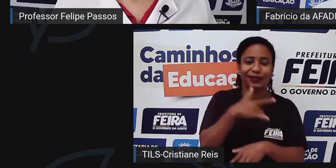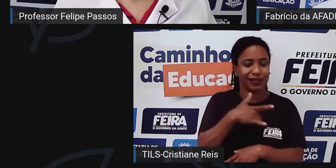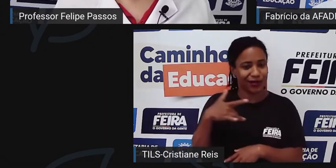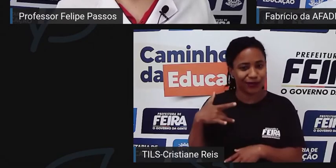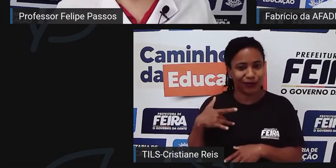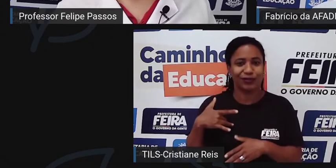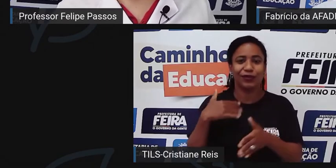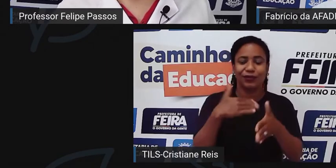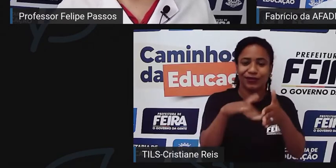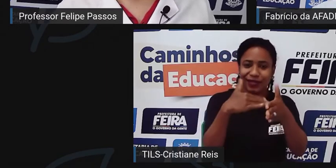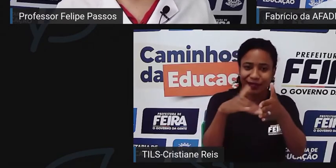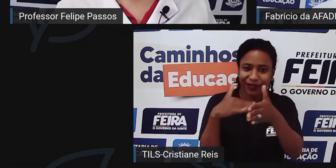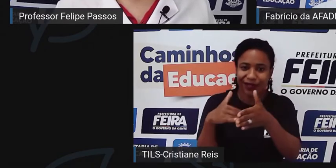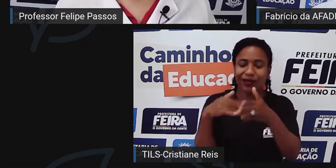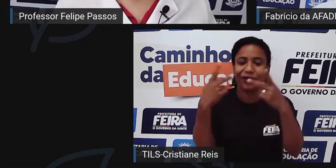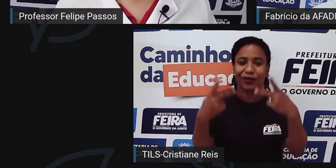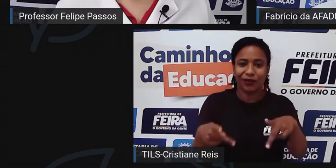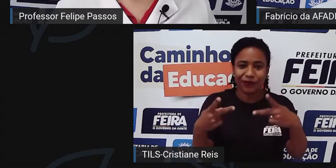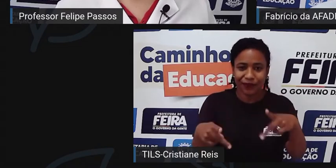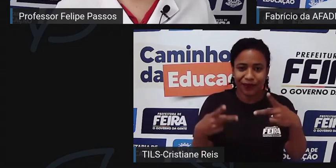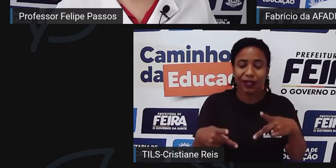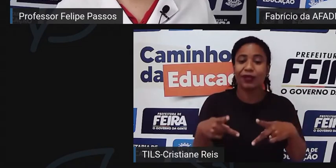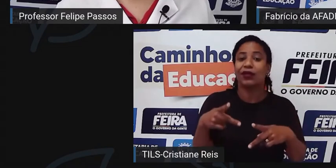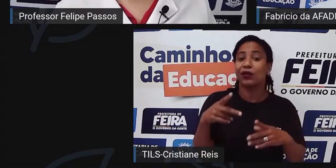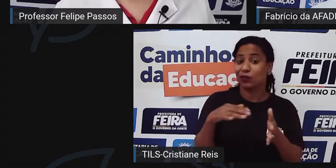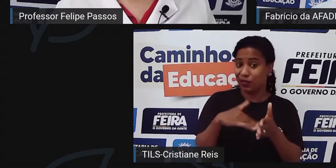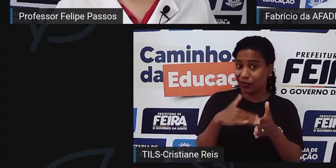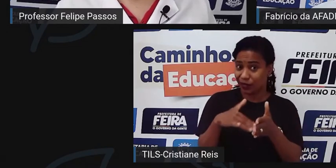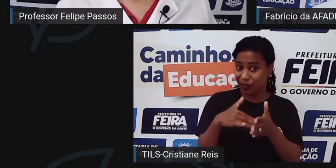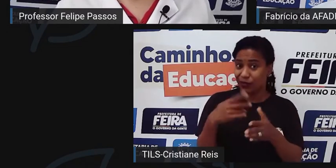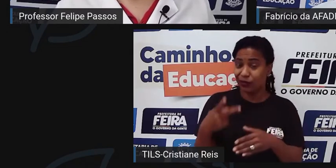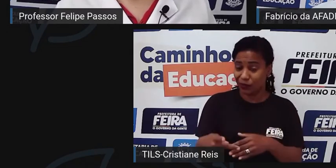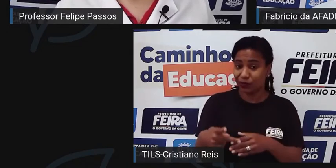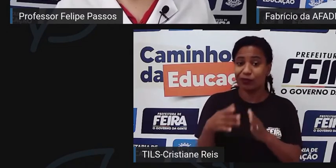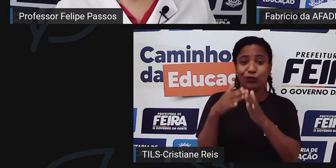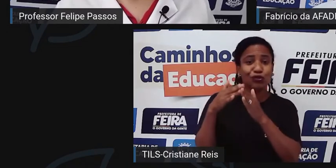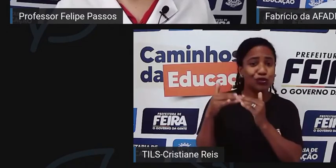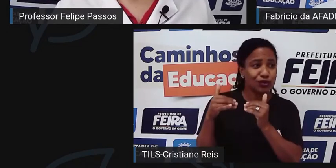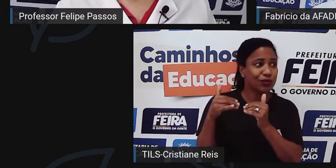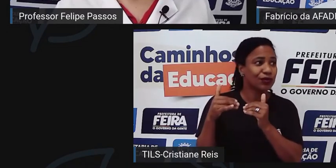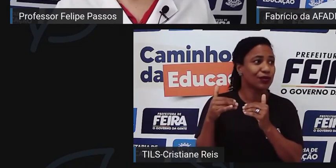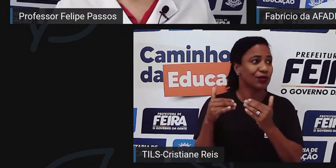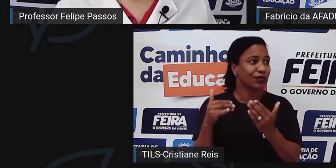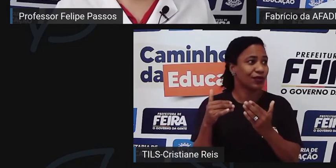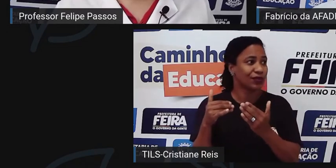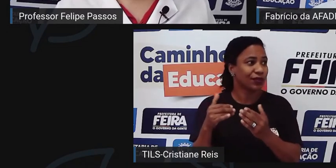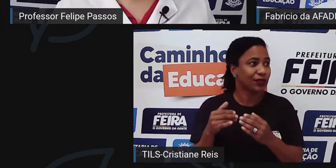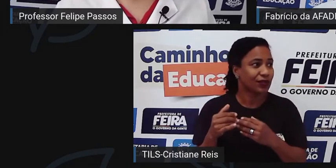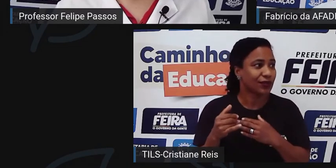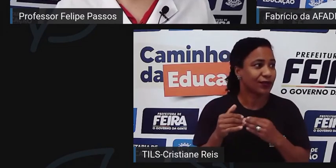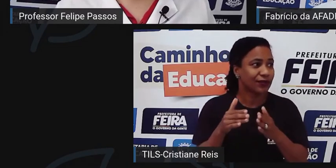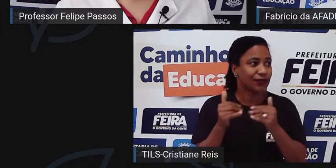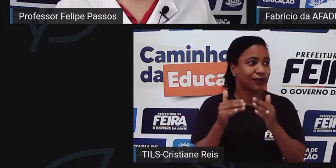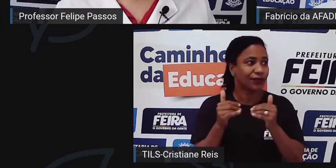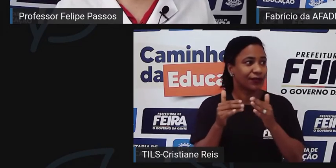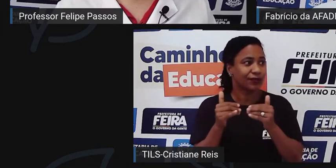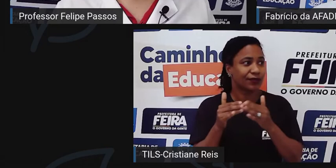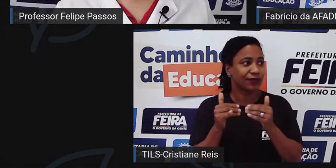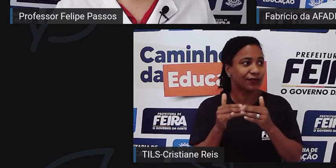Saúde do município, doutor Marcelo Brito. Já estamos pedindo. E eu creio que esse medicamento, ele vai ser